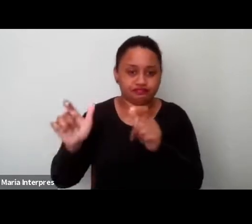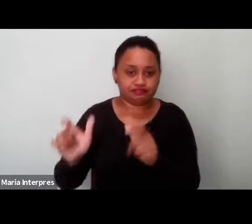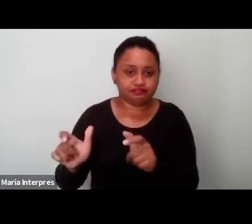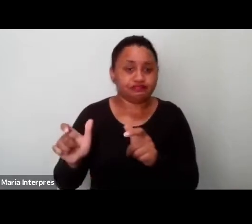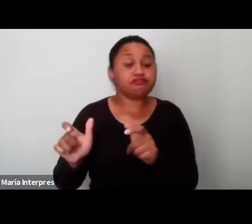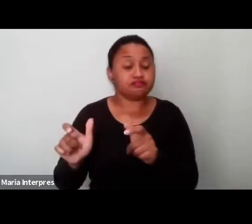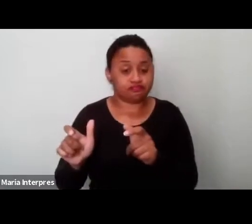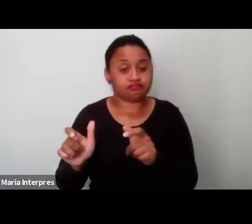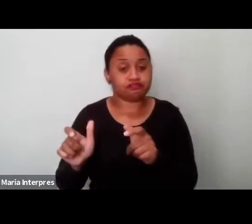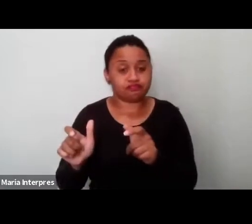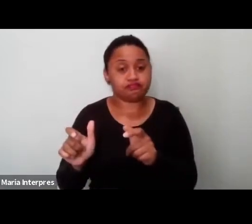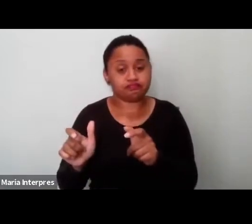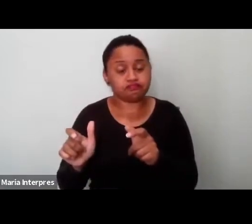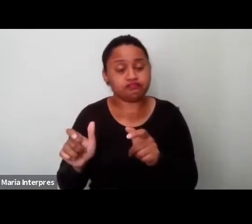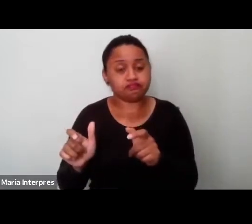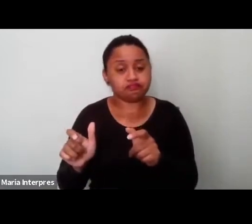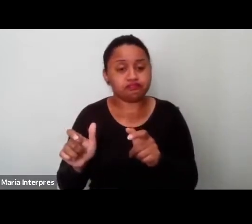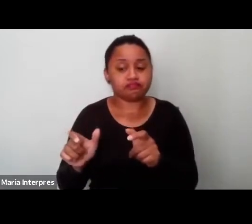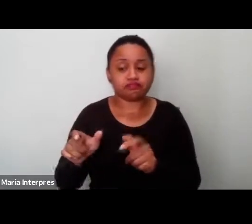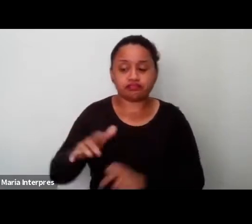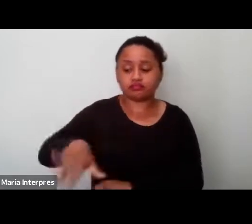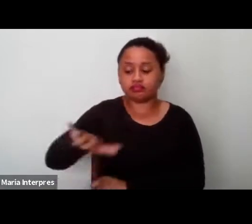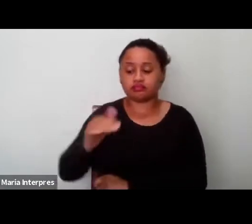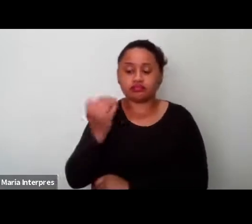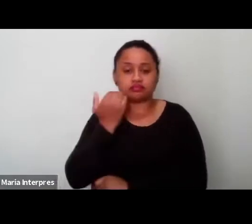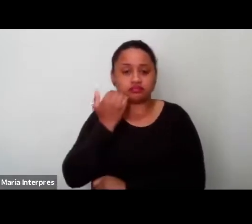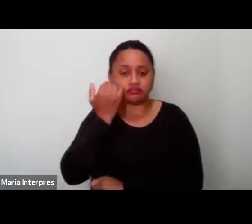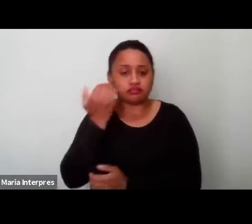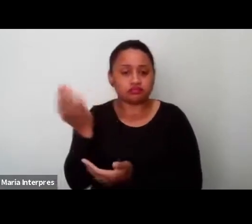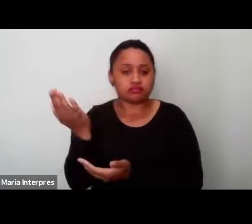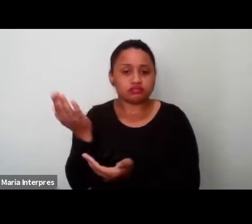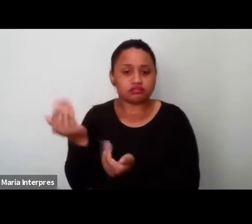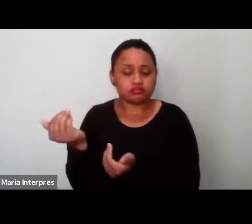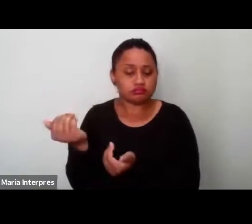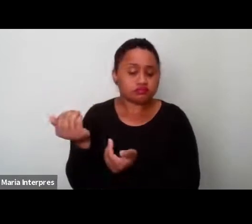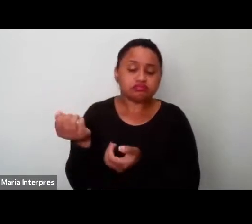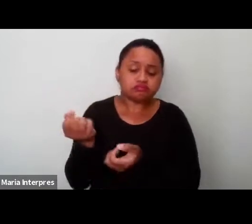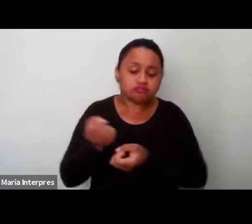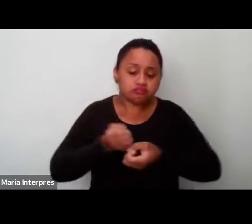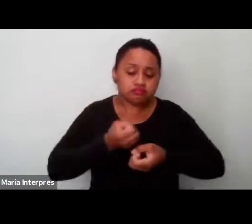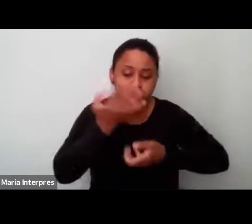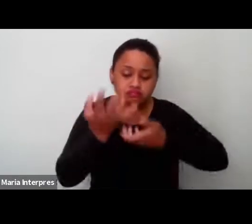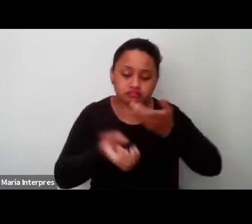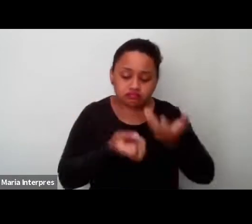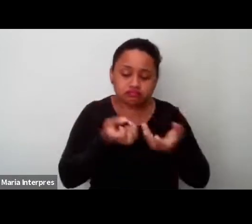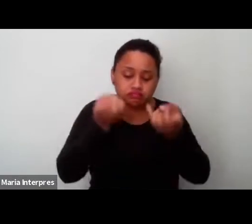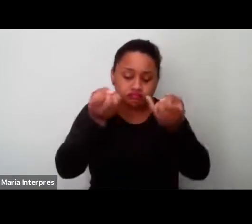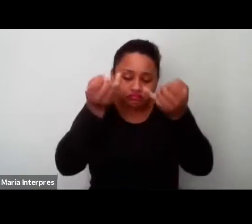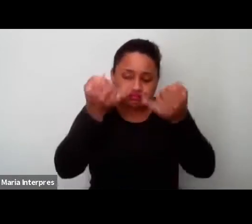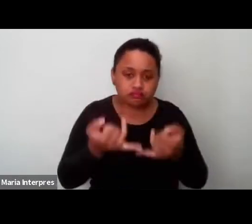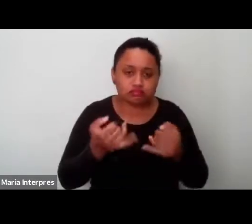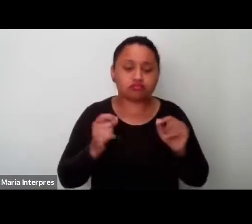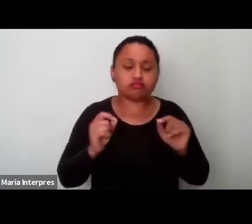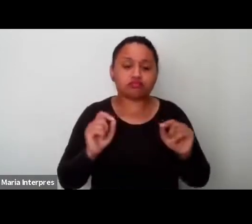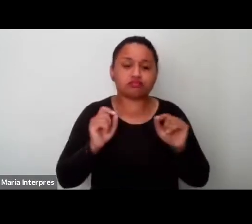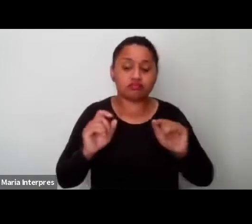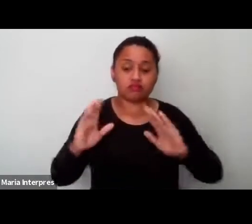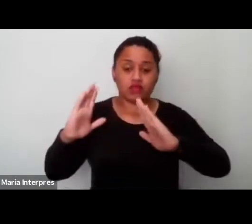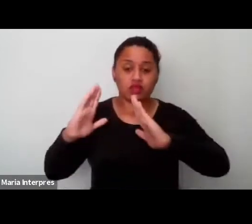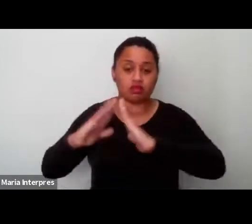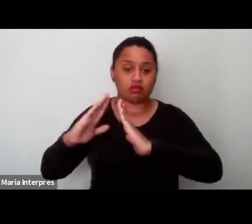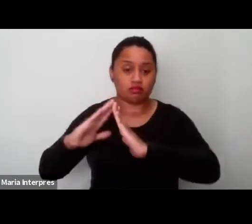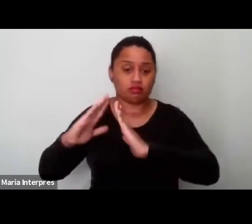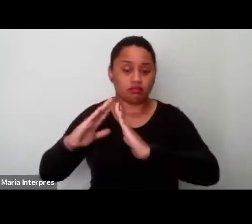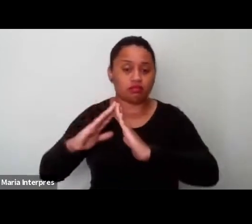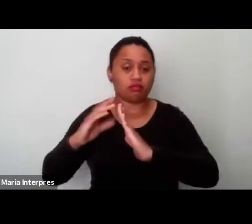há, os adolescentes foram relatando, né, que em suas casas, né,